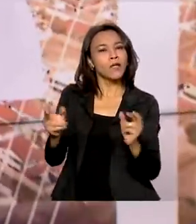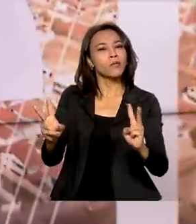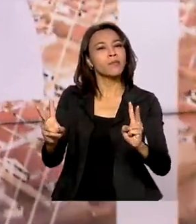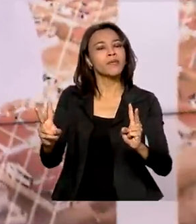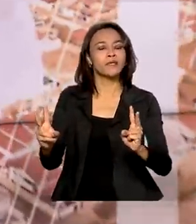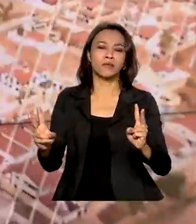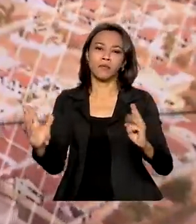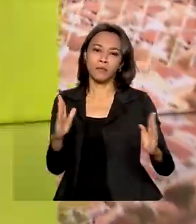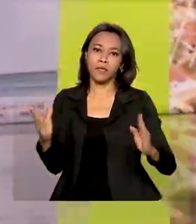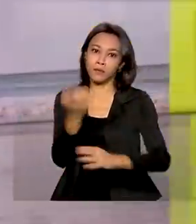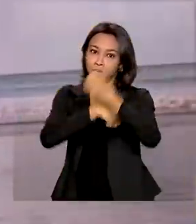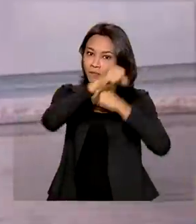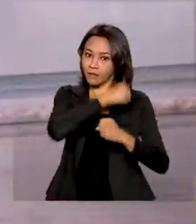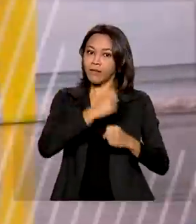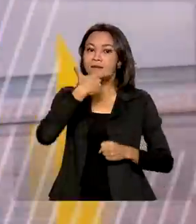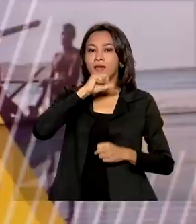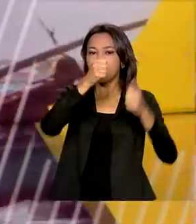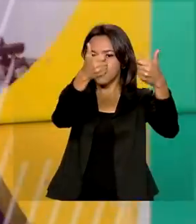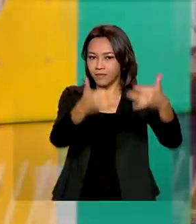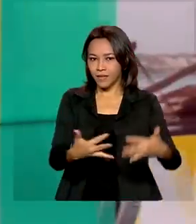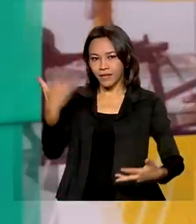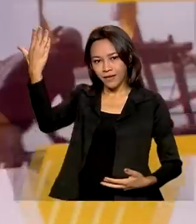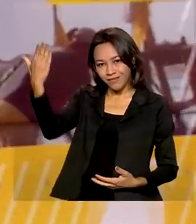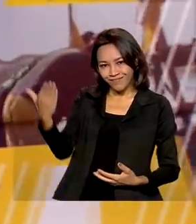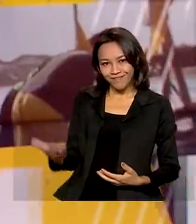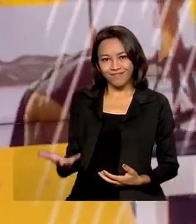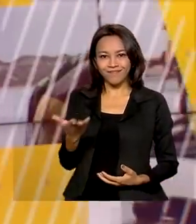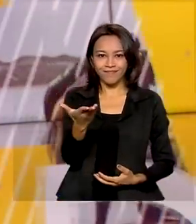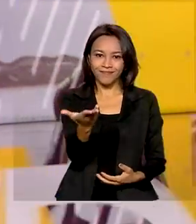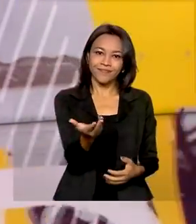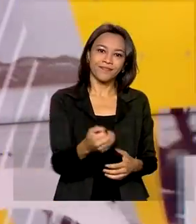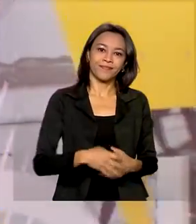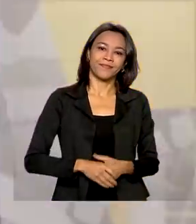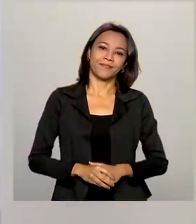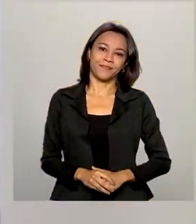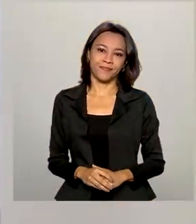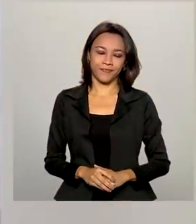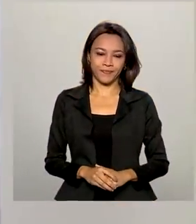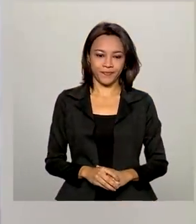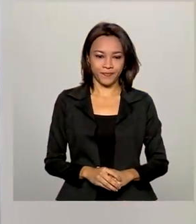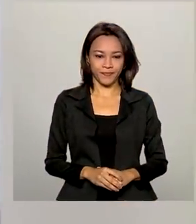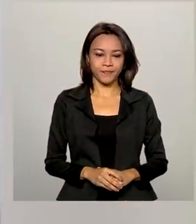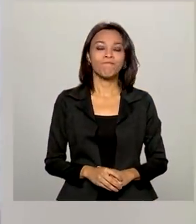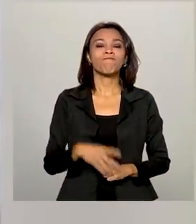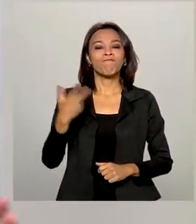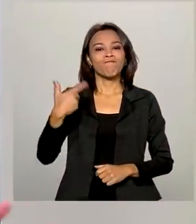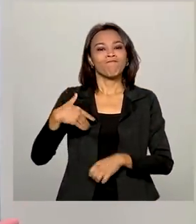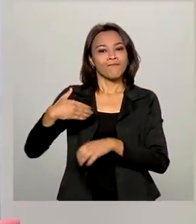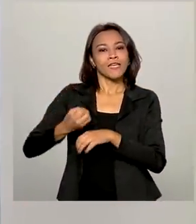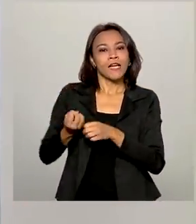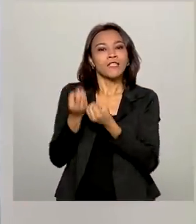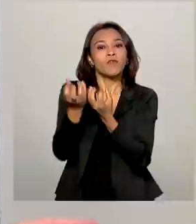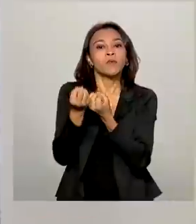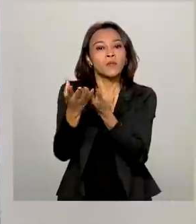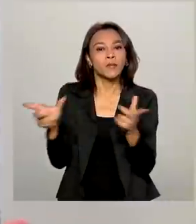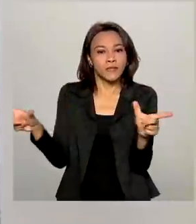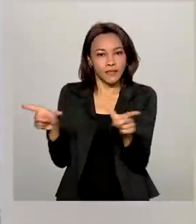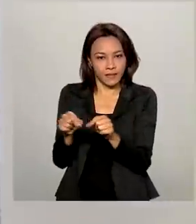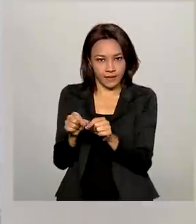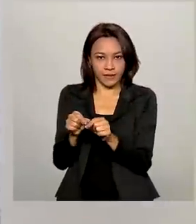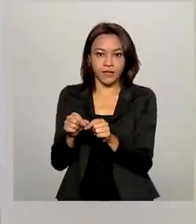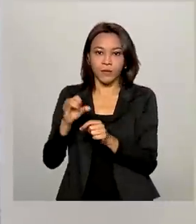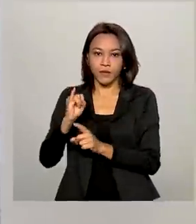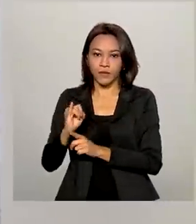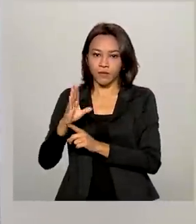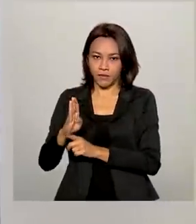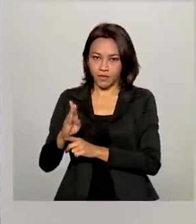passado. Quem explica é o comentarista aqui da TV Brasil, Ricardo Caldas. De acordo com o IBGE, que acabou de liberar ontem